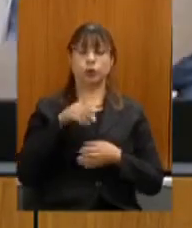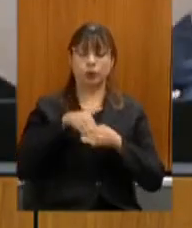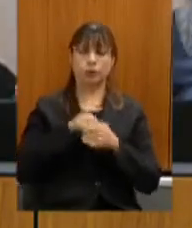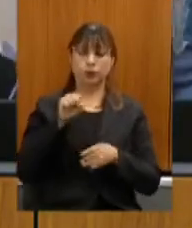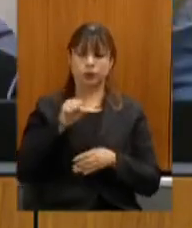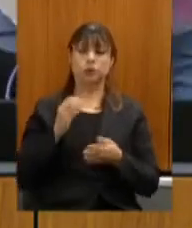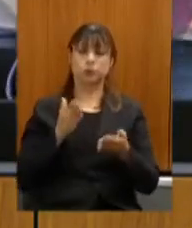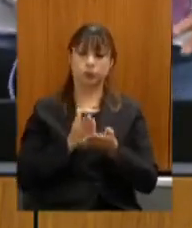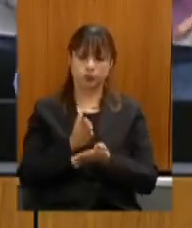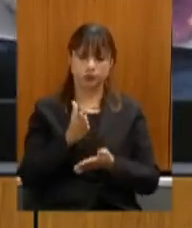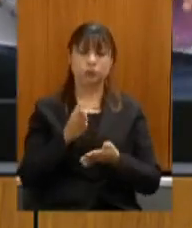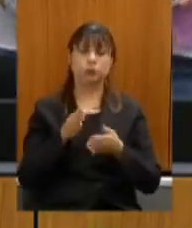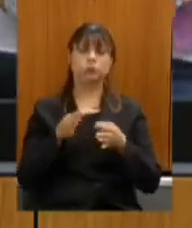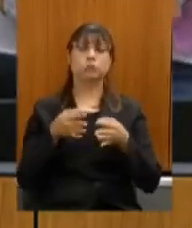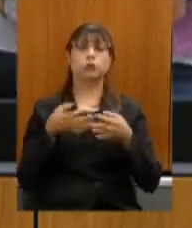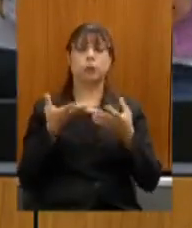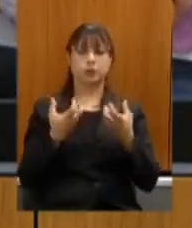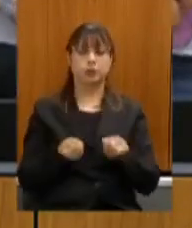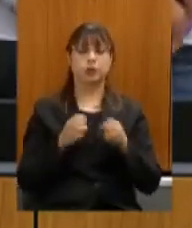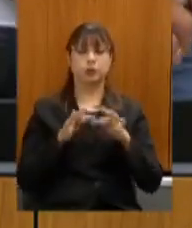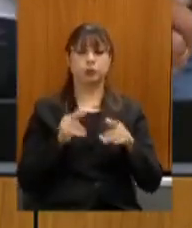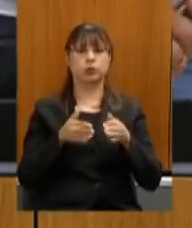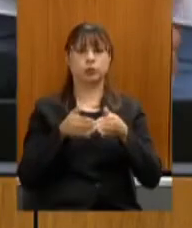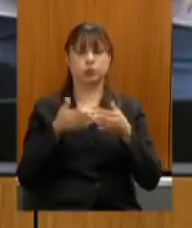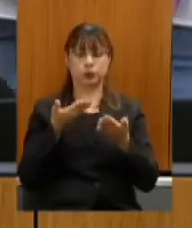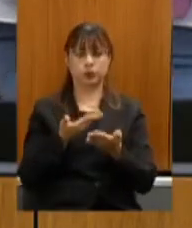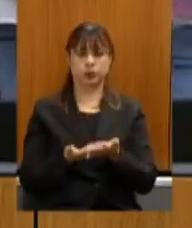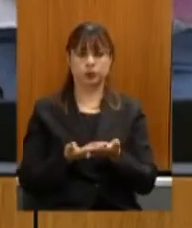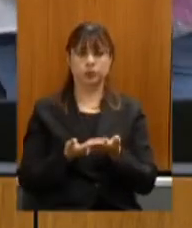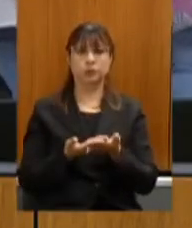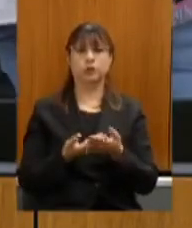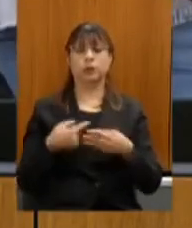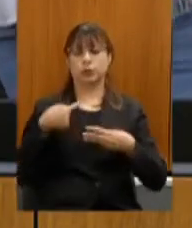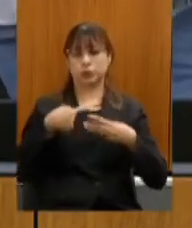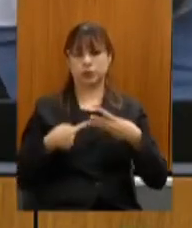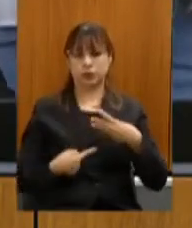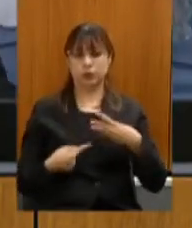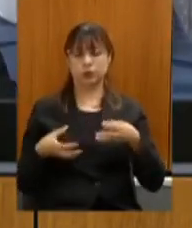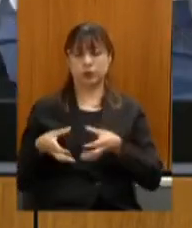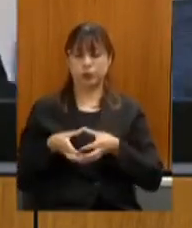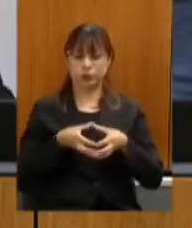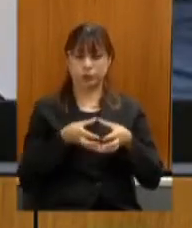aprovados todos os requerimentos e nas três comissões